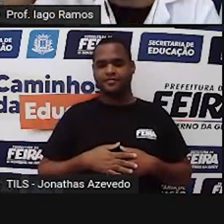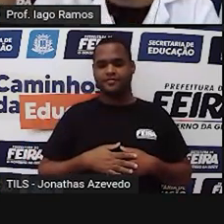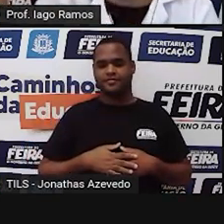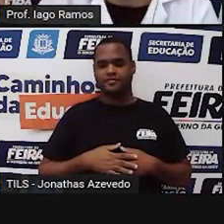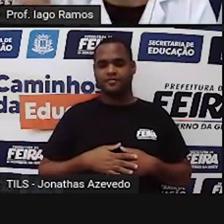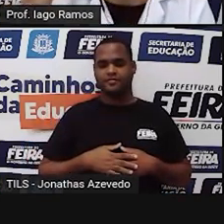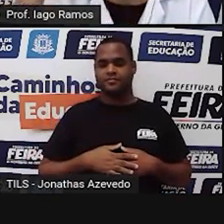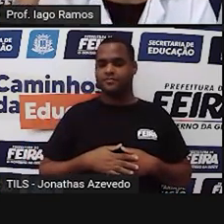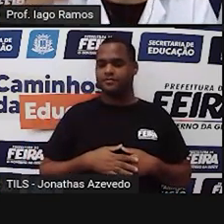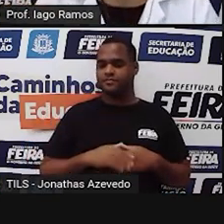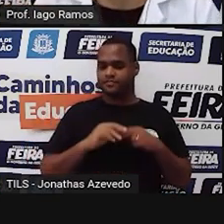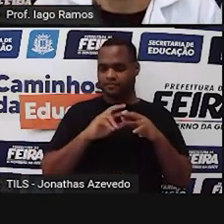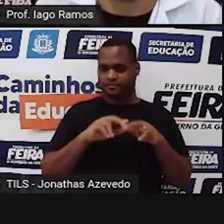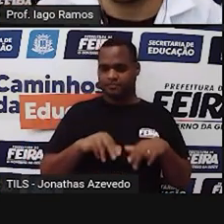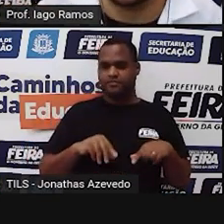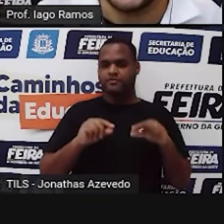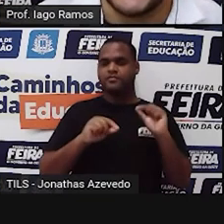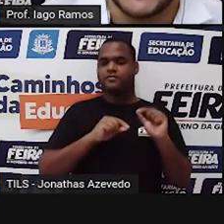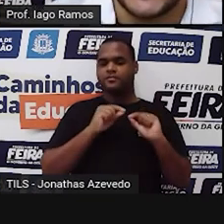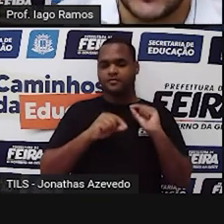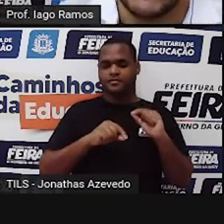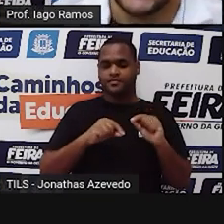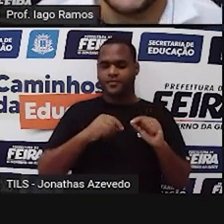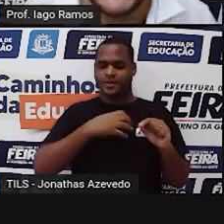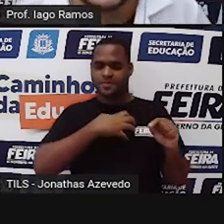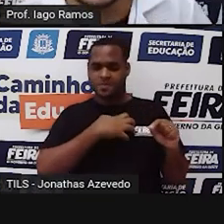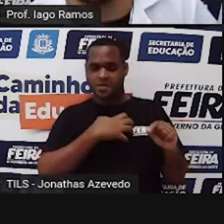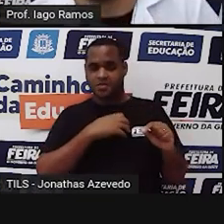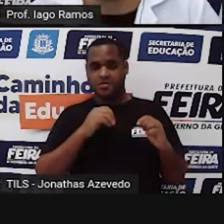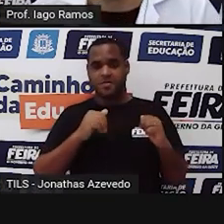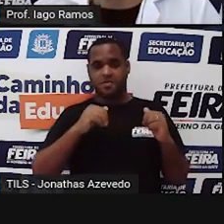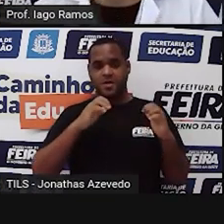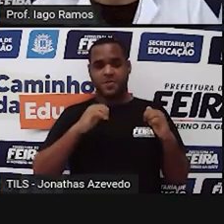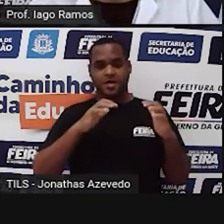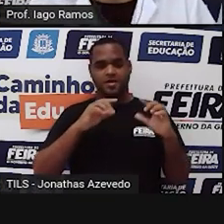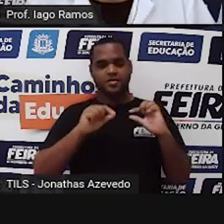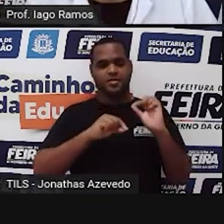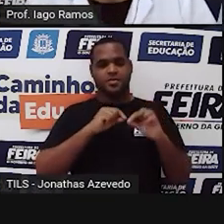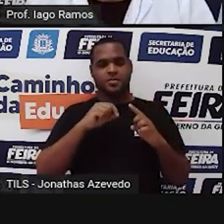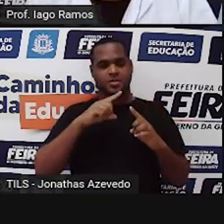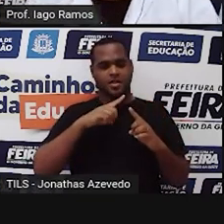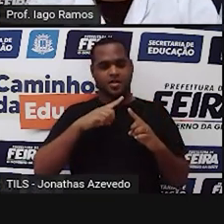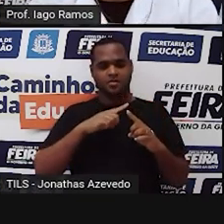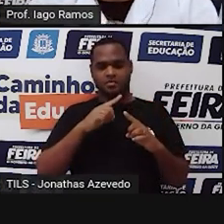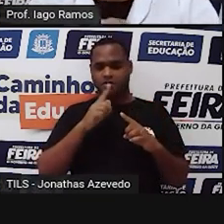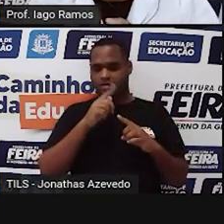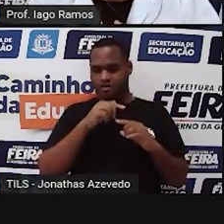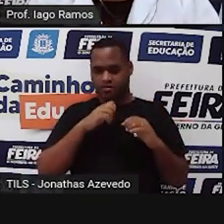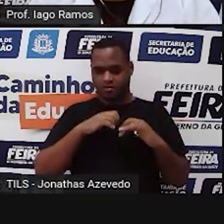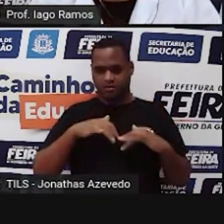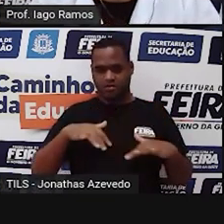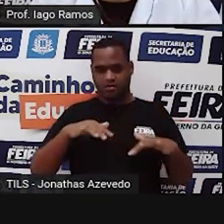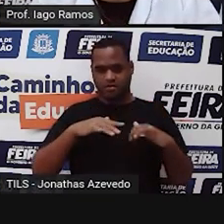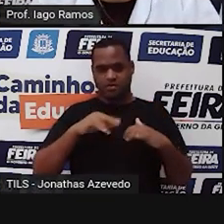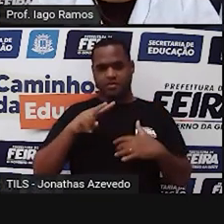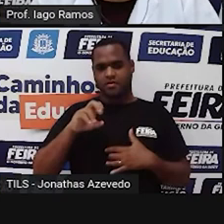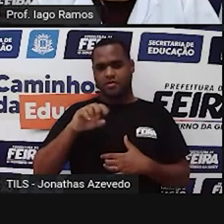usinas hidrelétricas na Bahia que tem o maior reservatório, que tem o volume